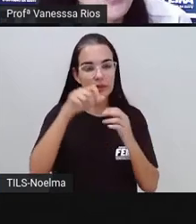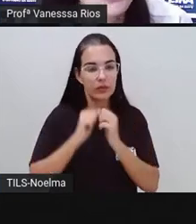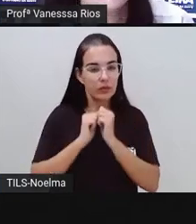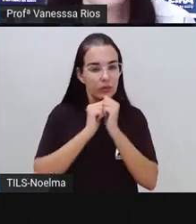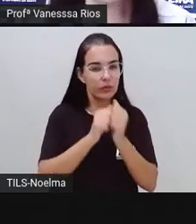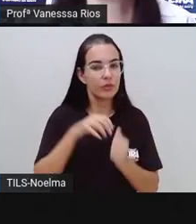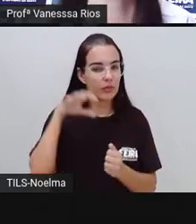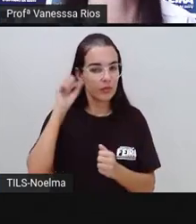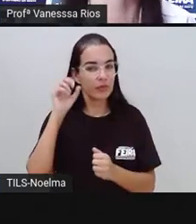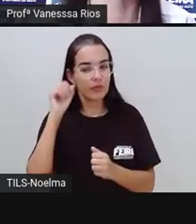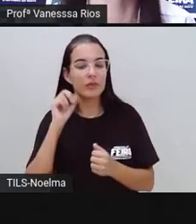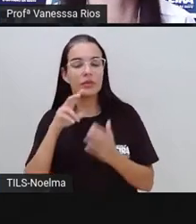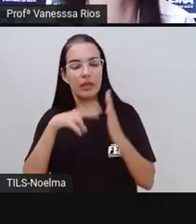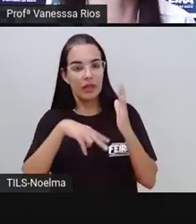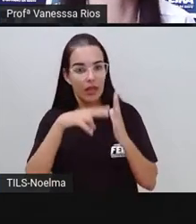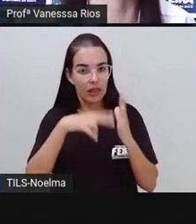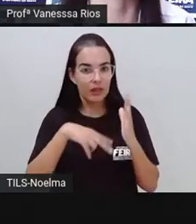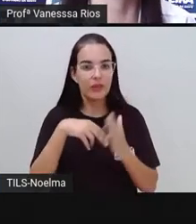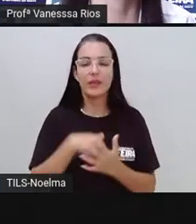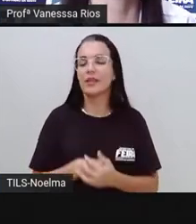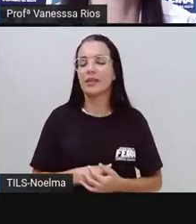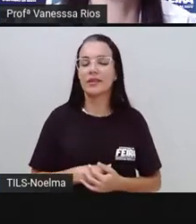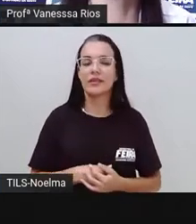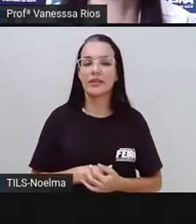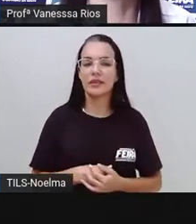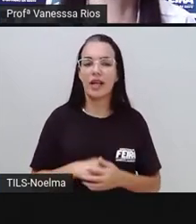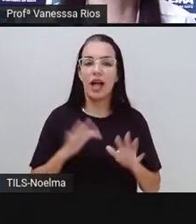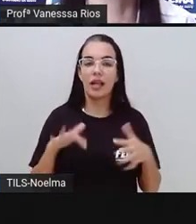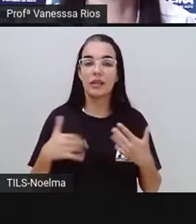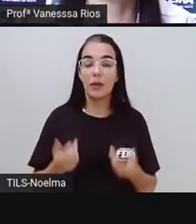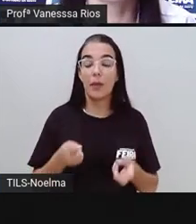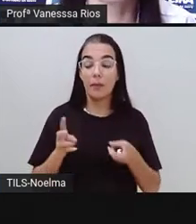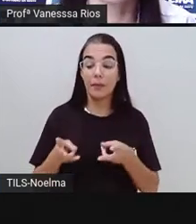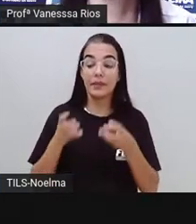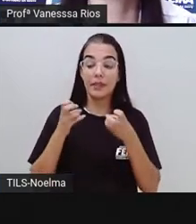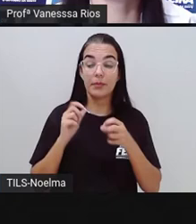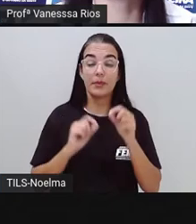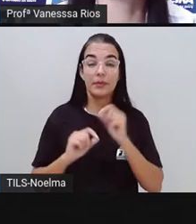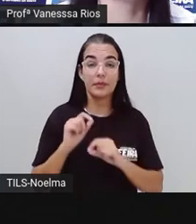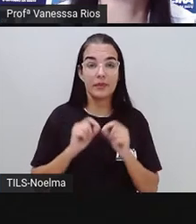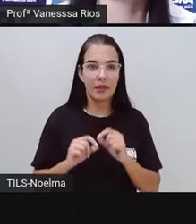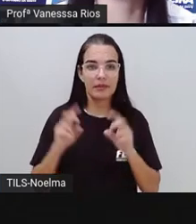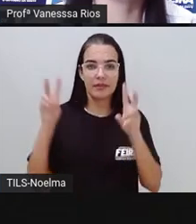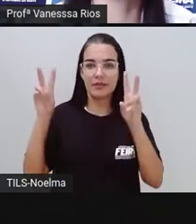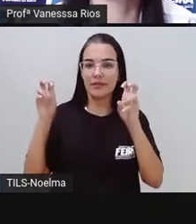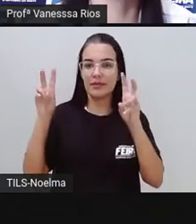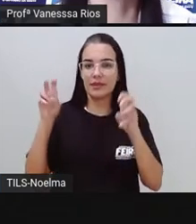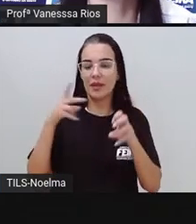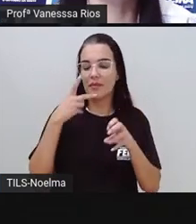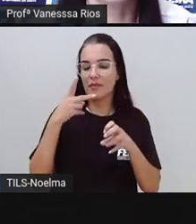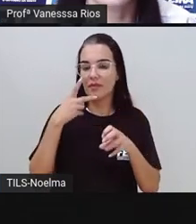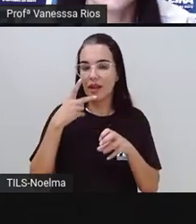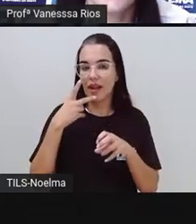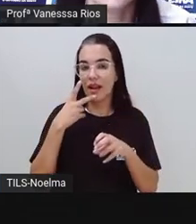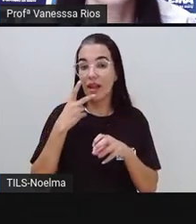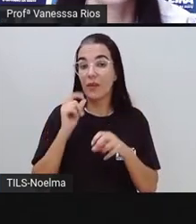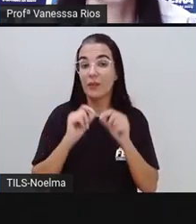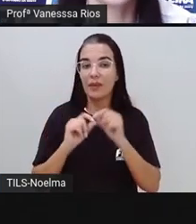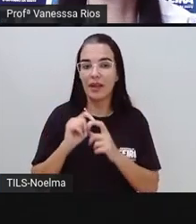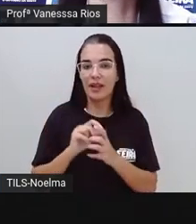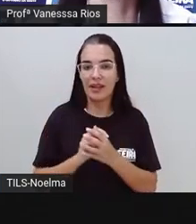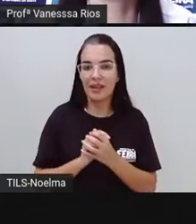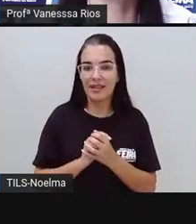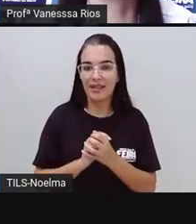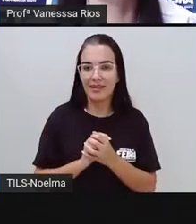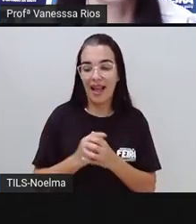acompanhando a leitura junto comigo. Nós percebemos que o tema trata aí da fala da vida, né? Da